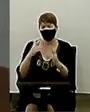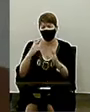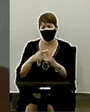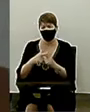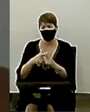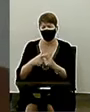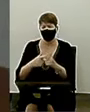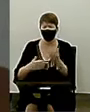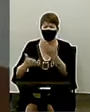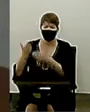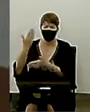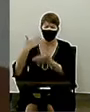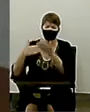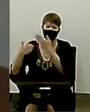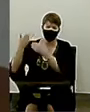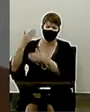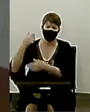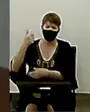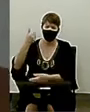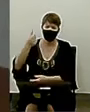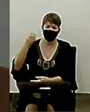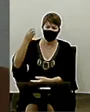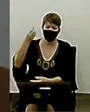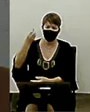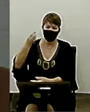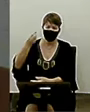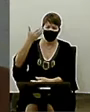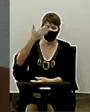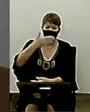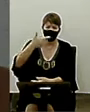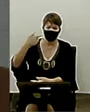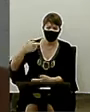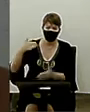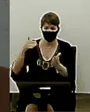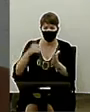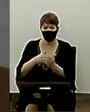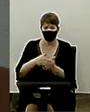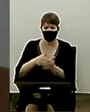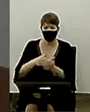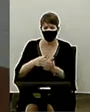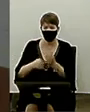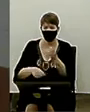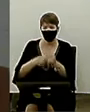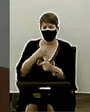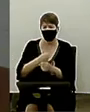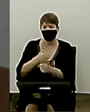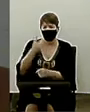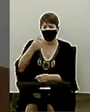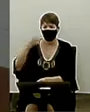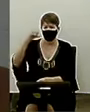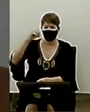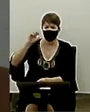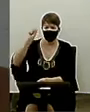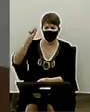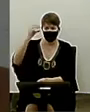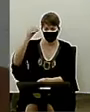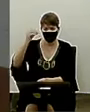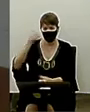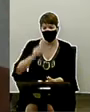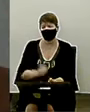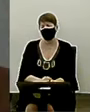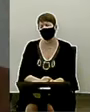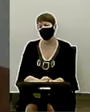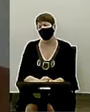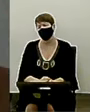Desde 1942 até 1980. E aqui tem uma das grandes falhas do livro,